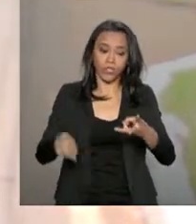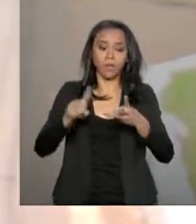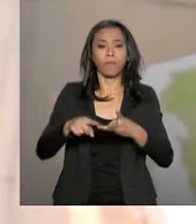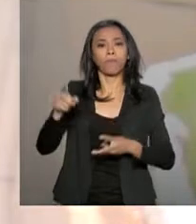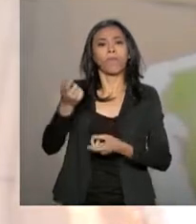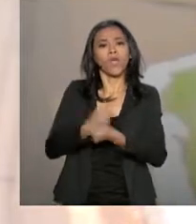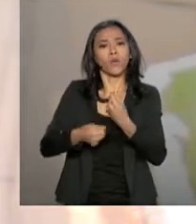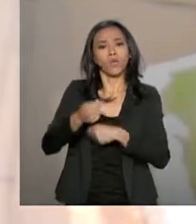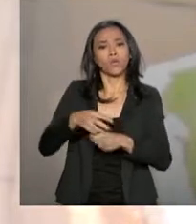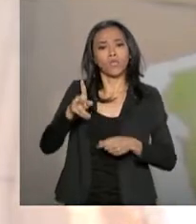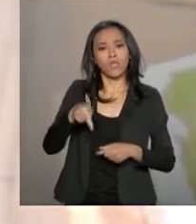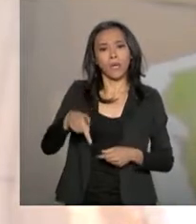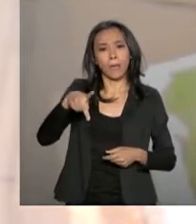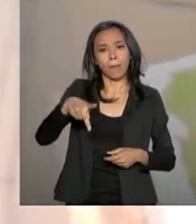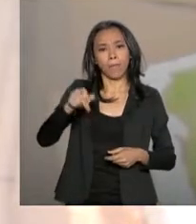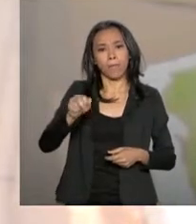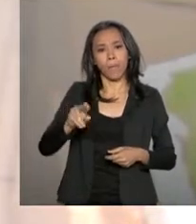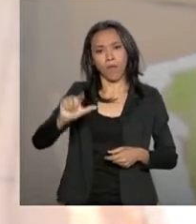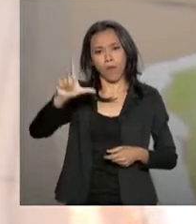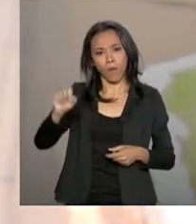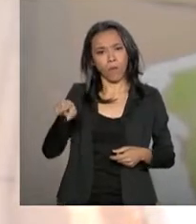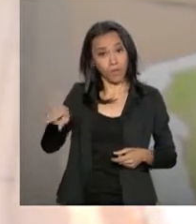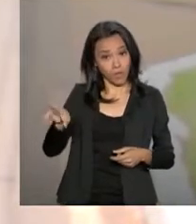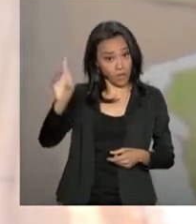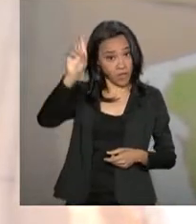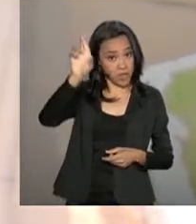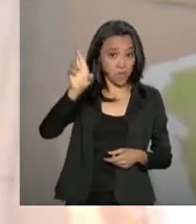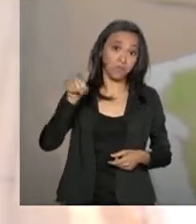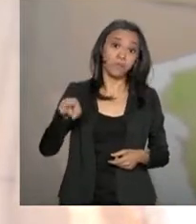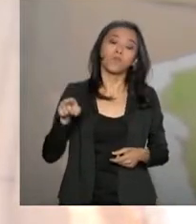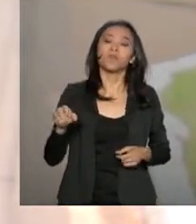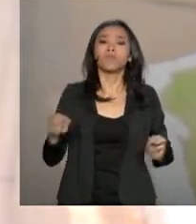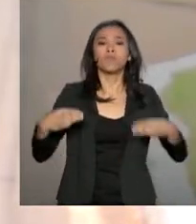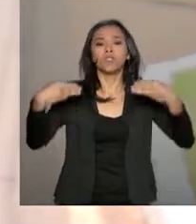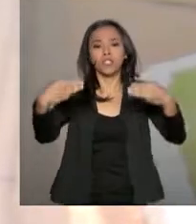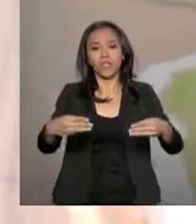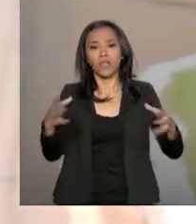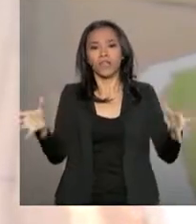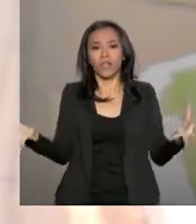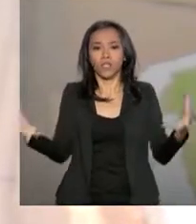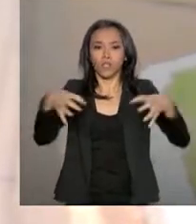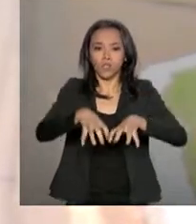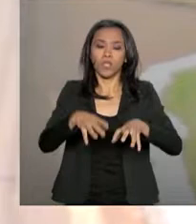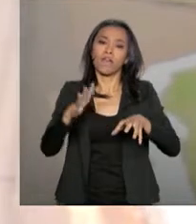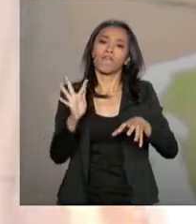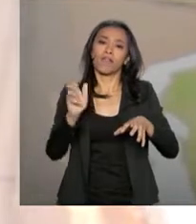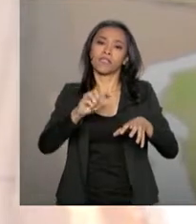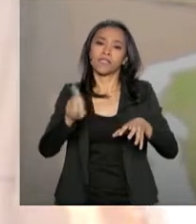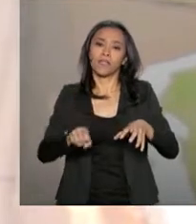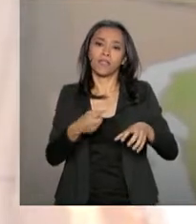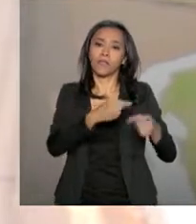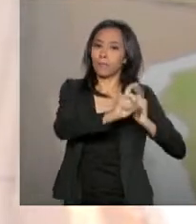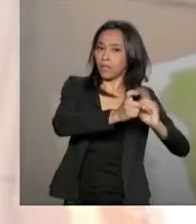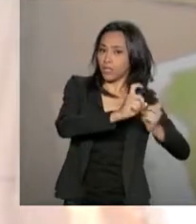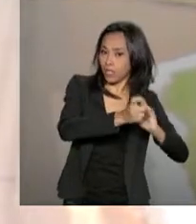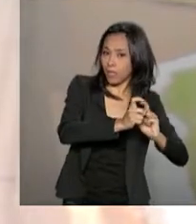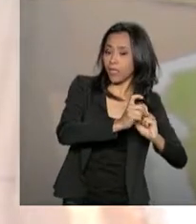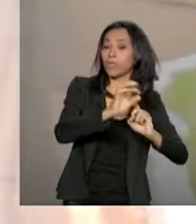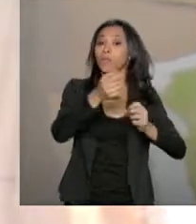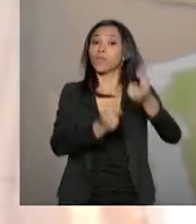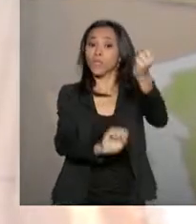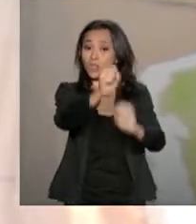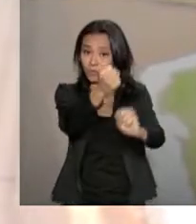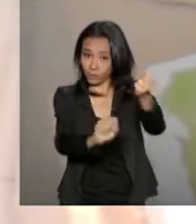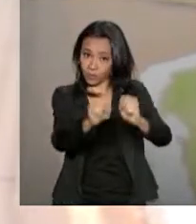economista Paulo Guedes, que vai comandar o Super Ministério, que vai abrigar fazenda, planejamento e a parte da indústria e